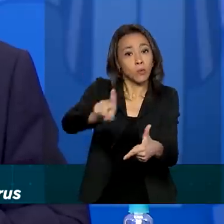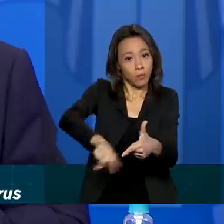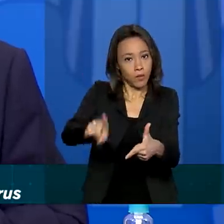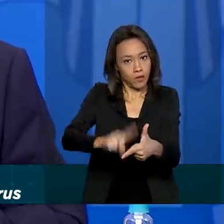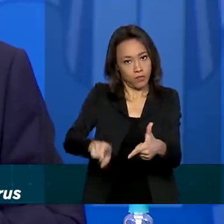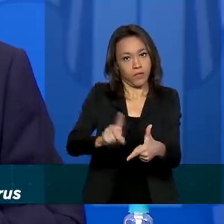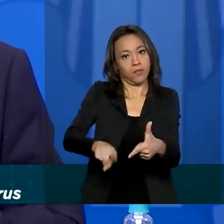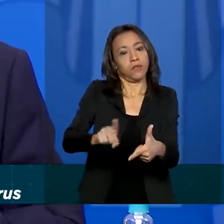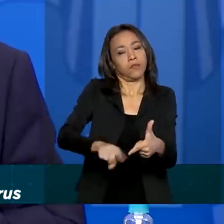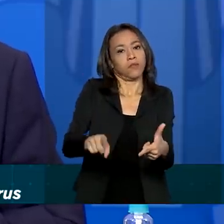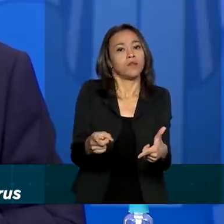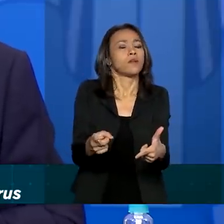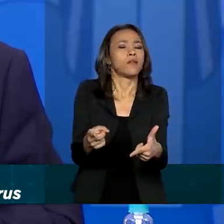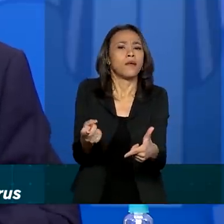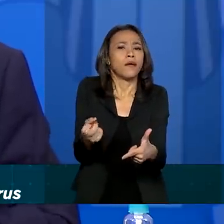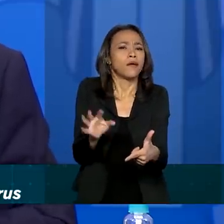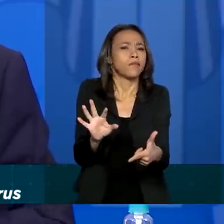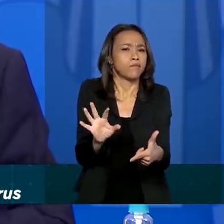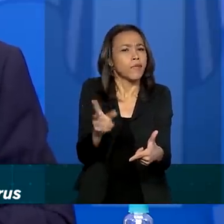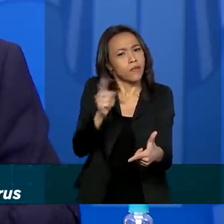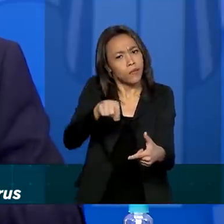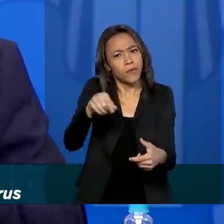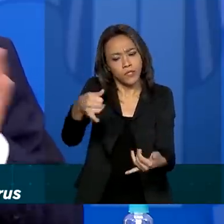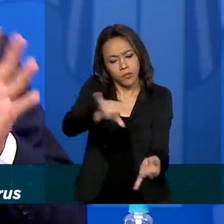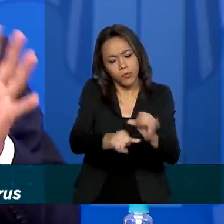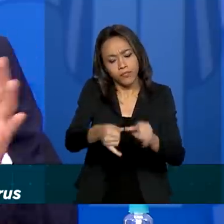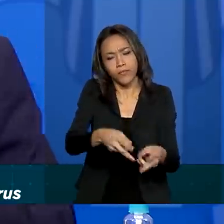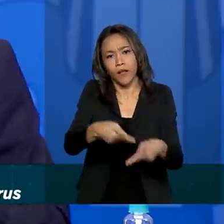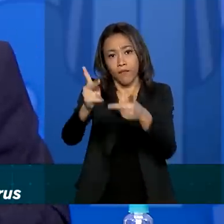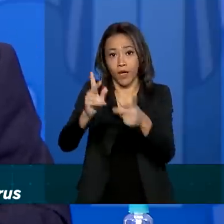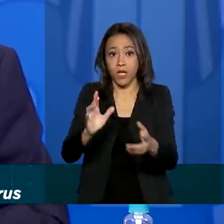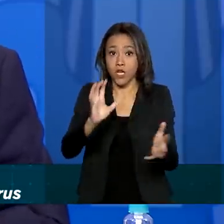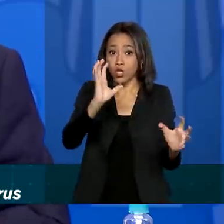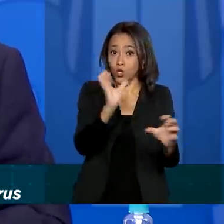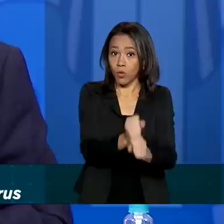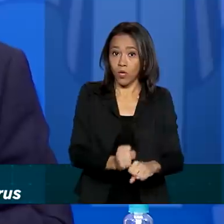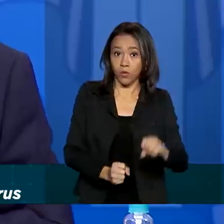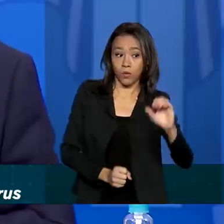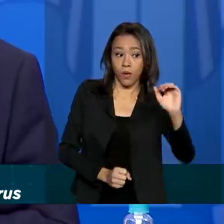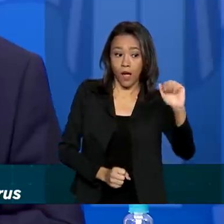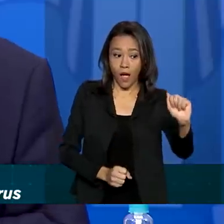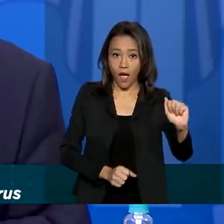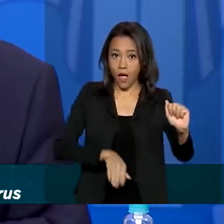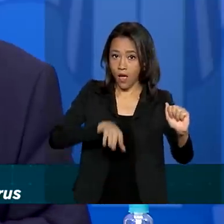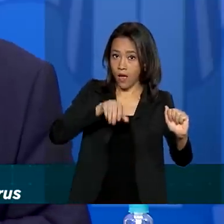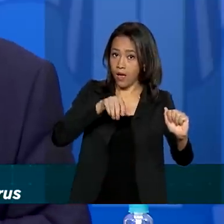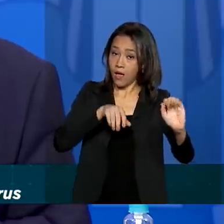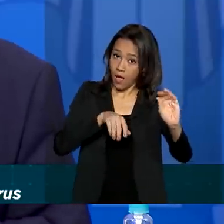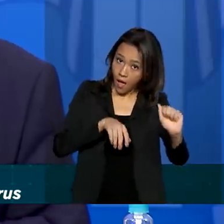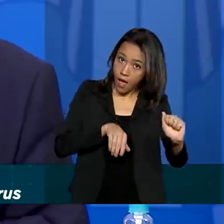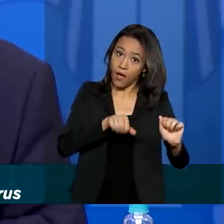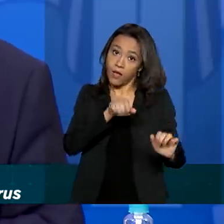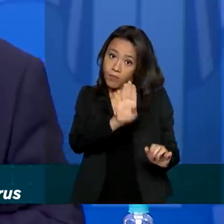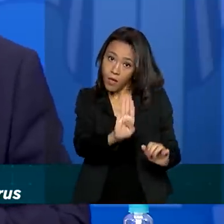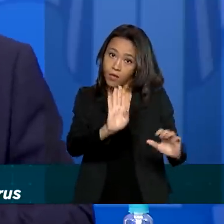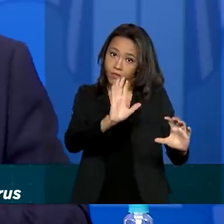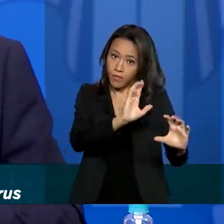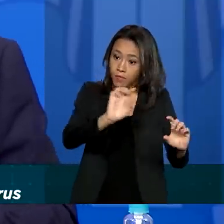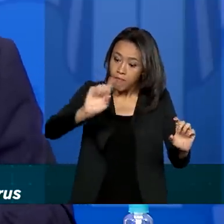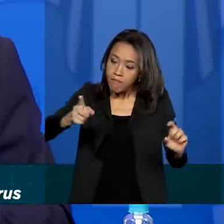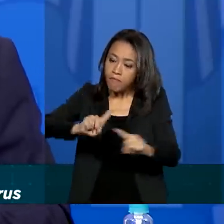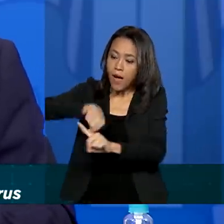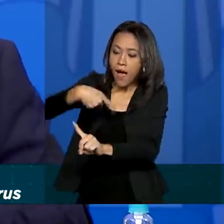vamos dizer assim, para fazer a importação de reagentes. A soma desse A mais B e mais a vacina que vem depois,